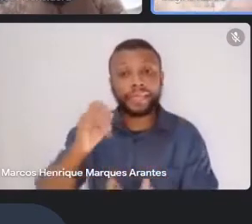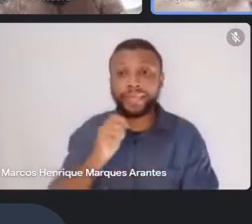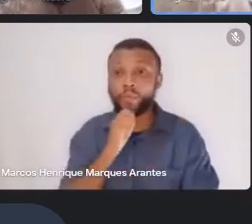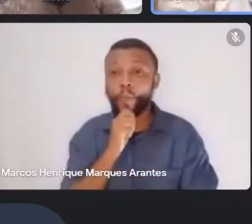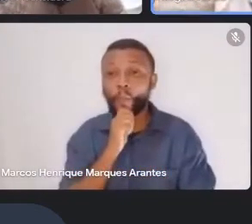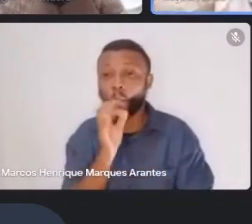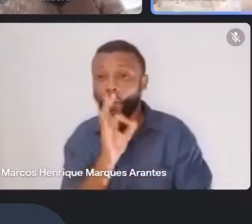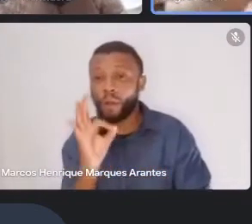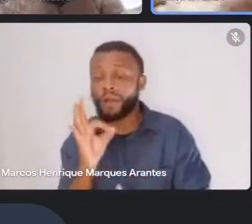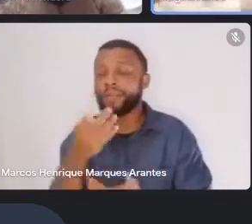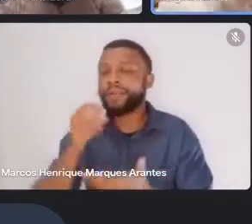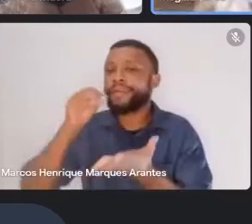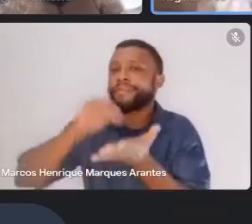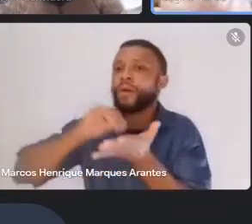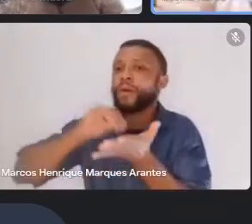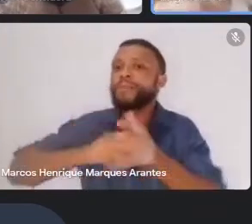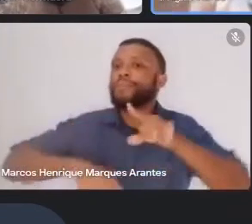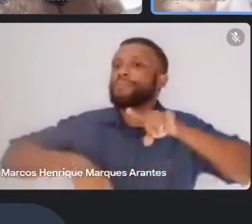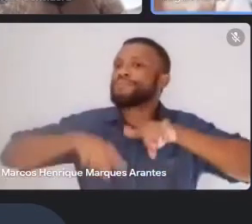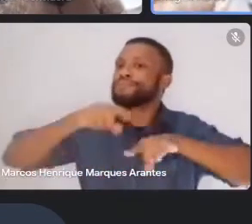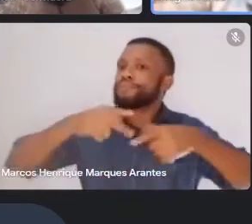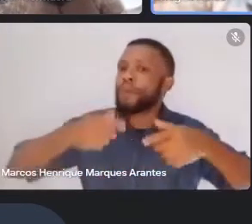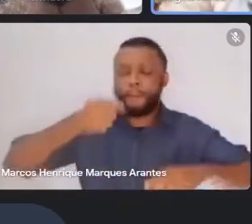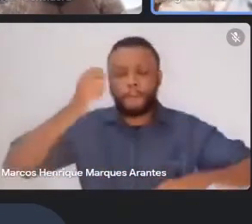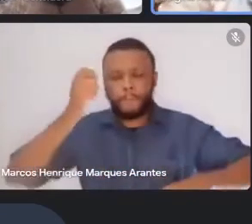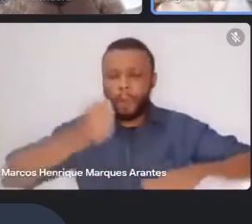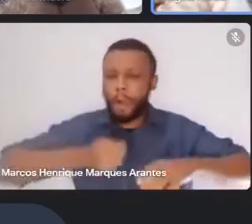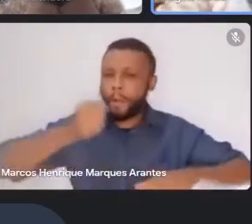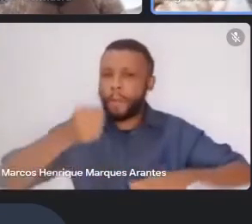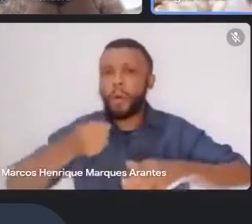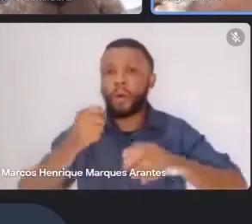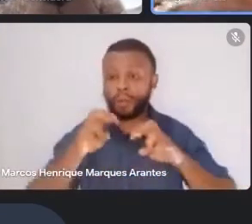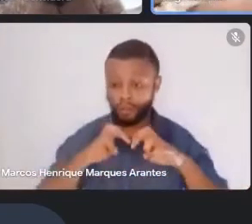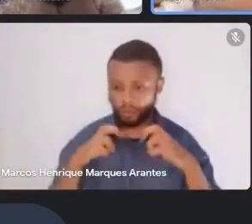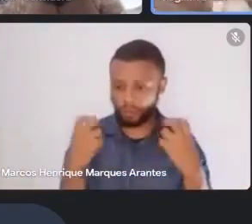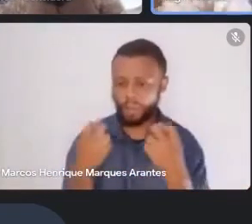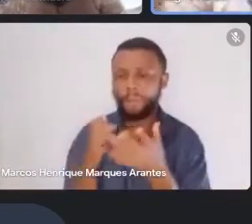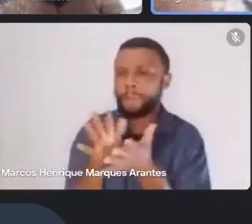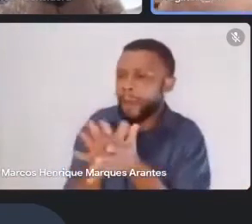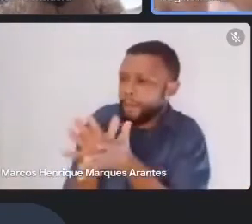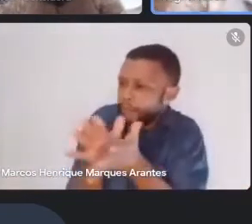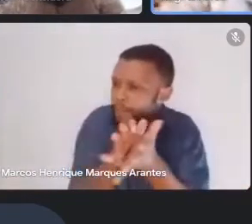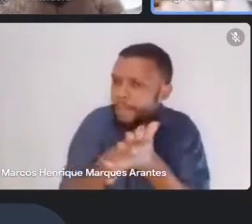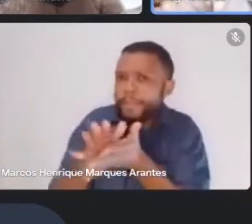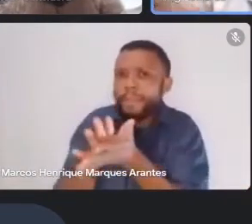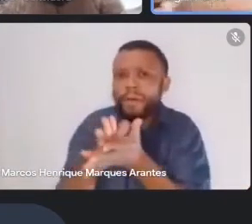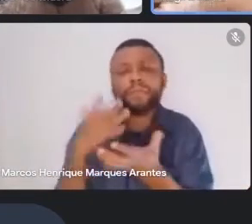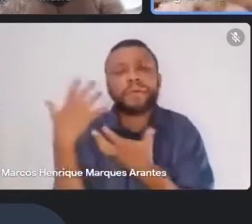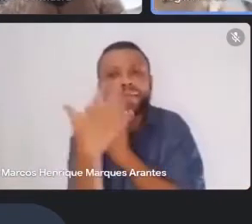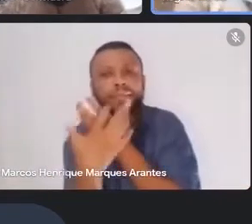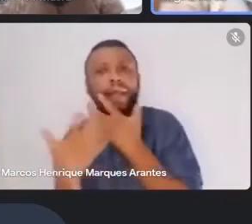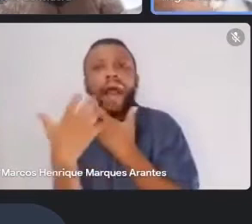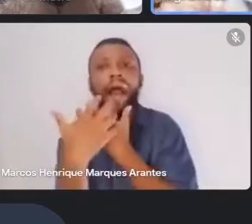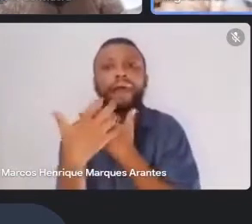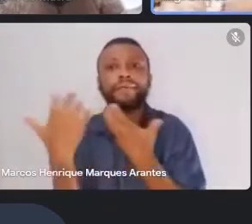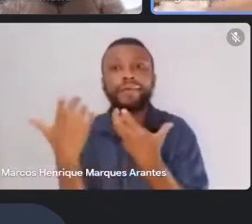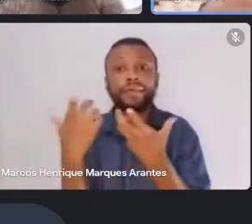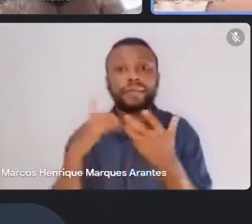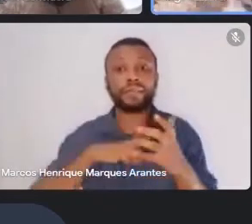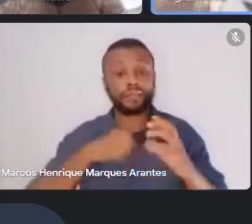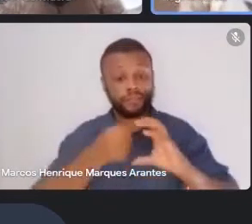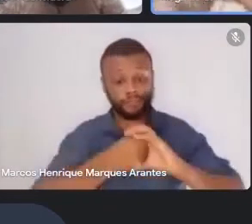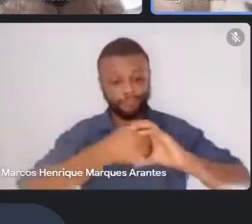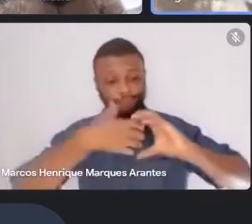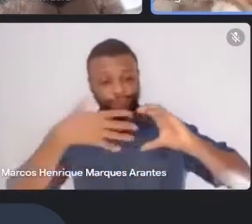instrumentos, Quer dizer, todo mundo batucava e cantava. Então, tinha esse aspecto também lúdico da música, né?